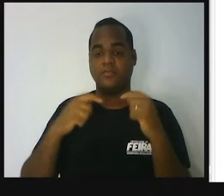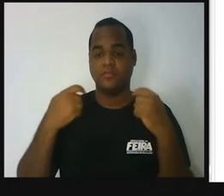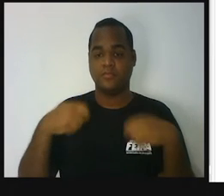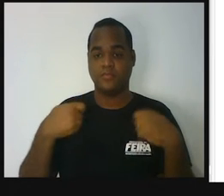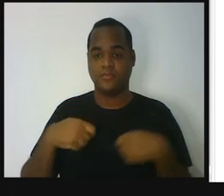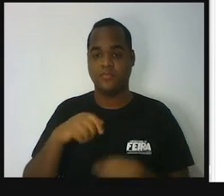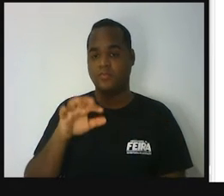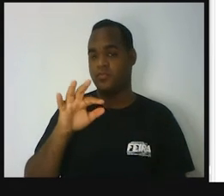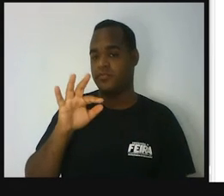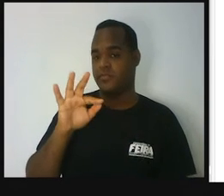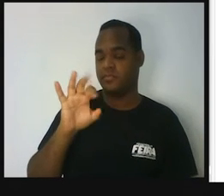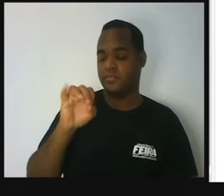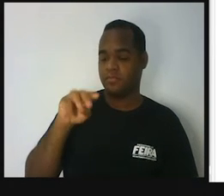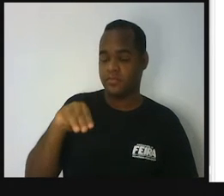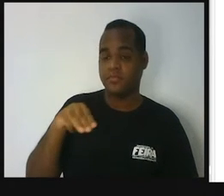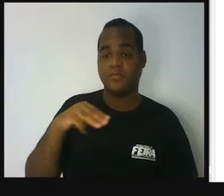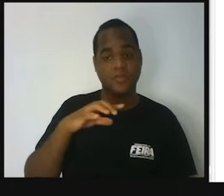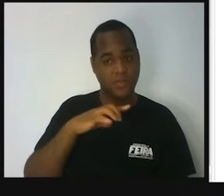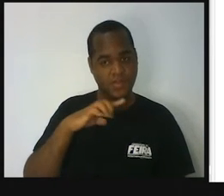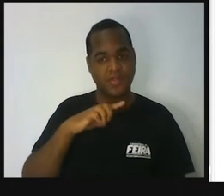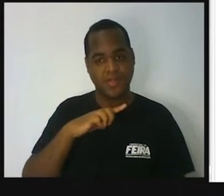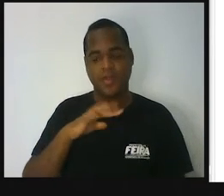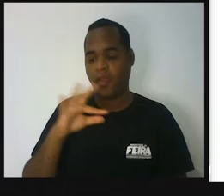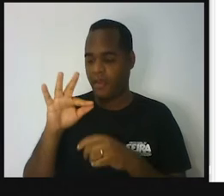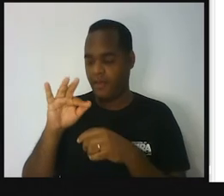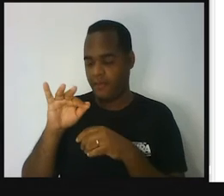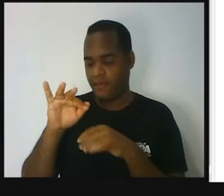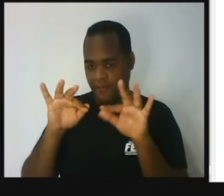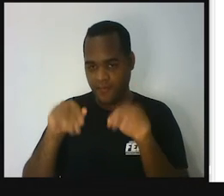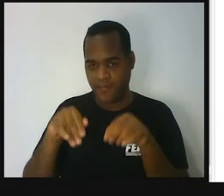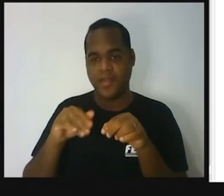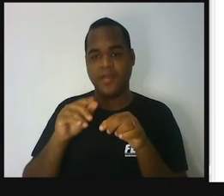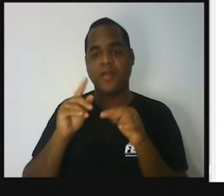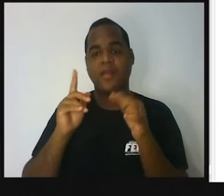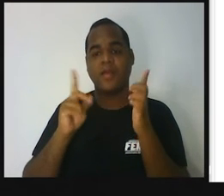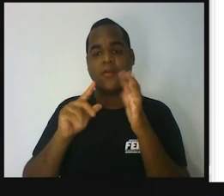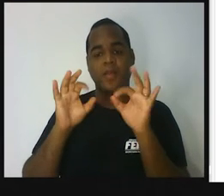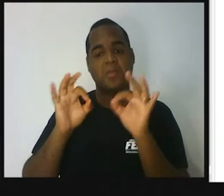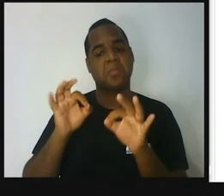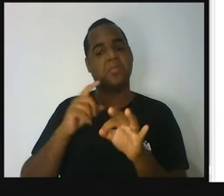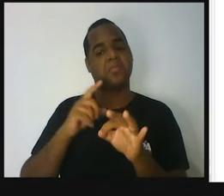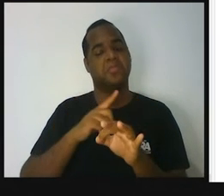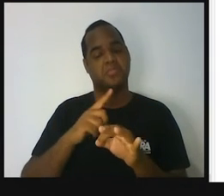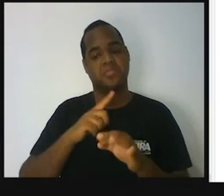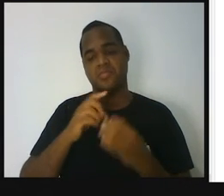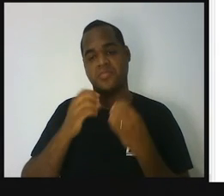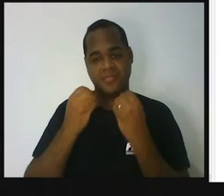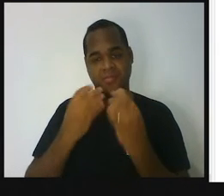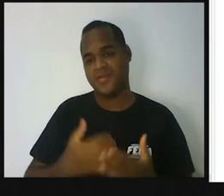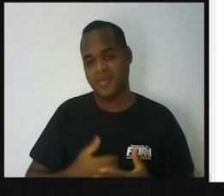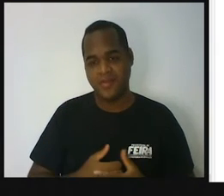na casa fim. E se ela cai na casa fim, ela ganha a partida. Beleza. Massa.